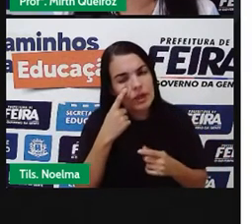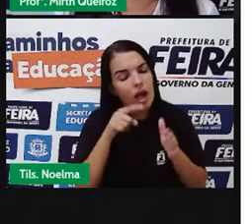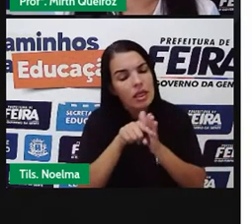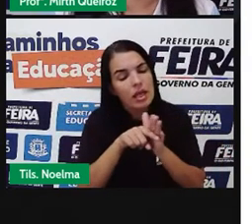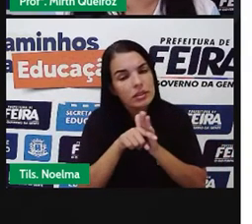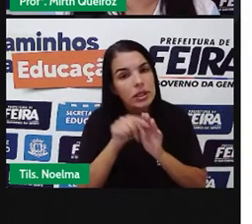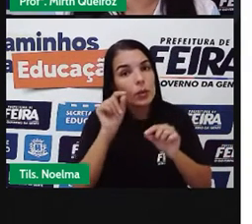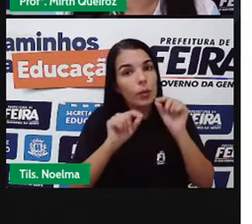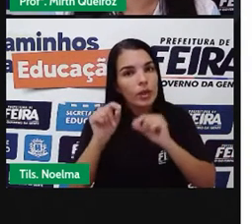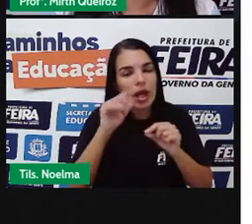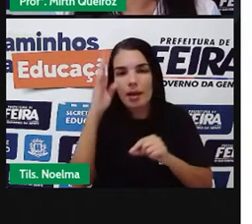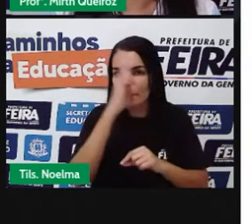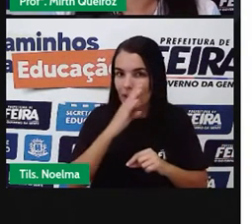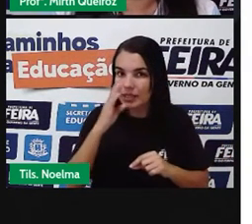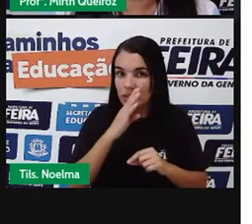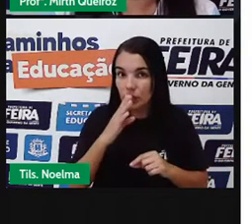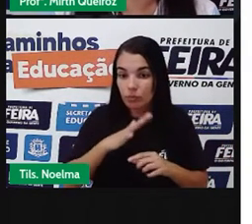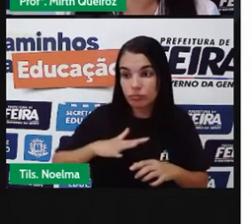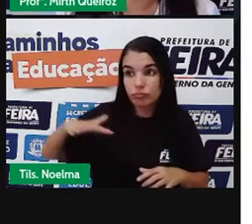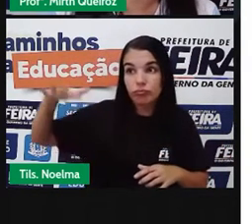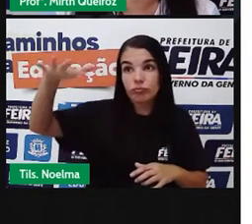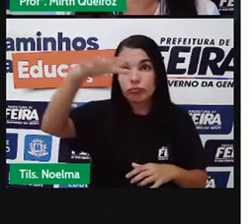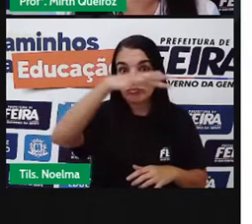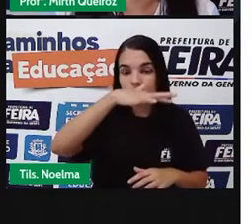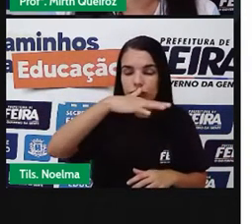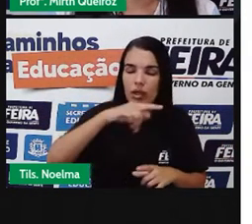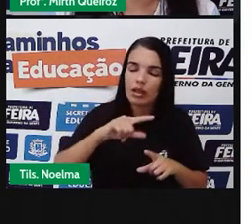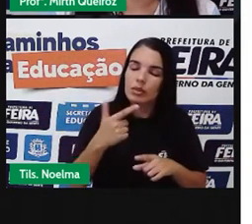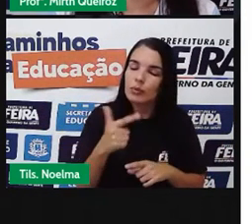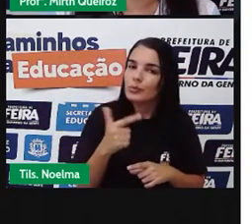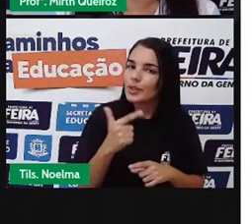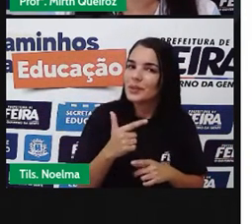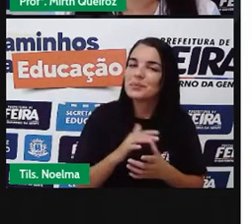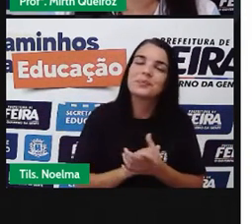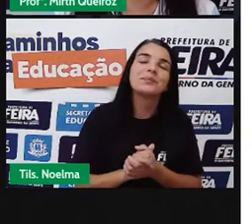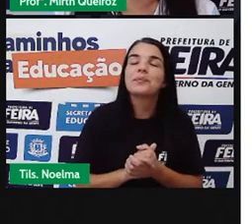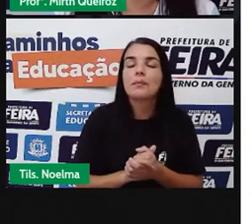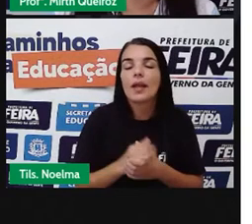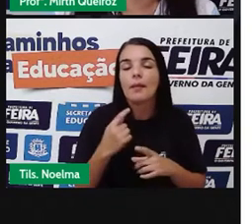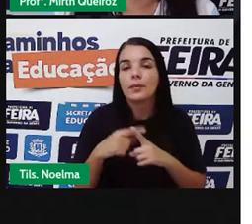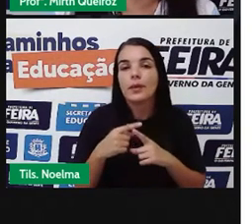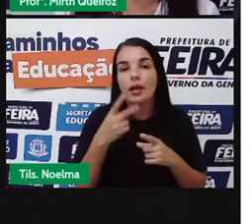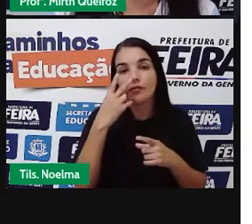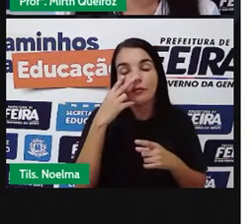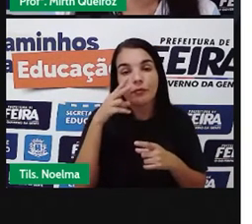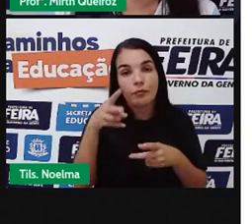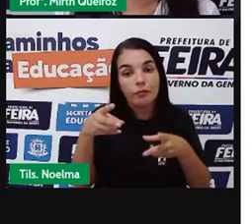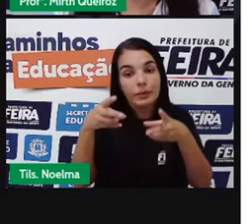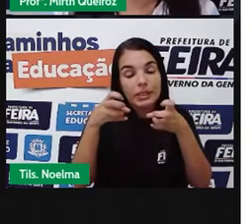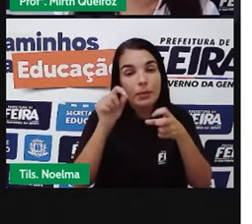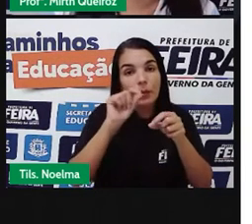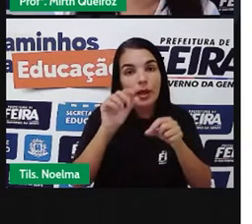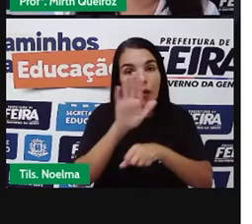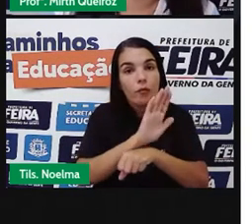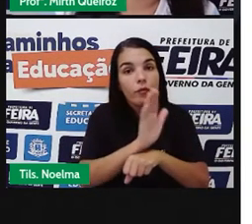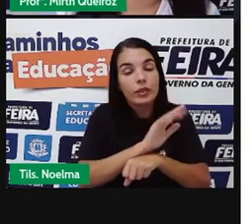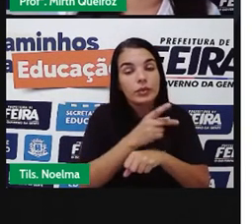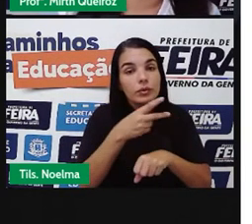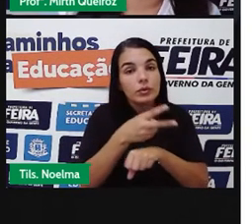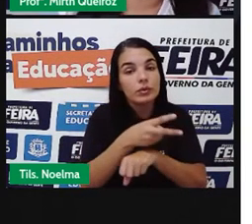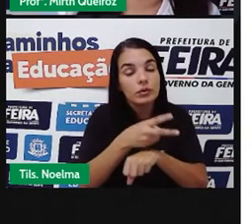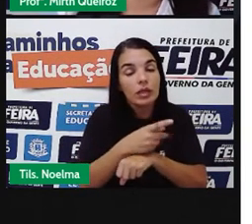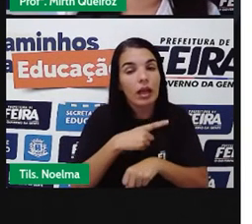nível de Brasil, obviamente não, né? Tanto que a gente viu até mesmo através desse vídeo aí, onde havia